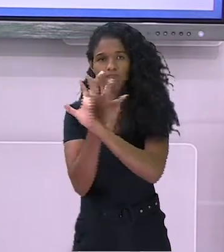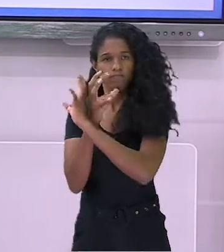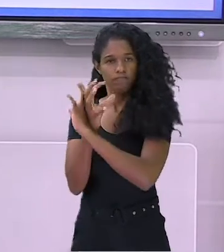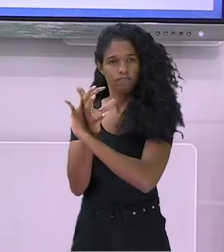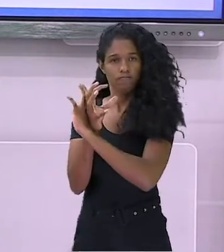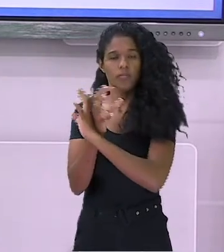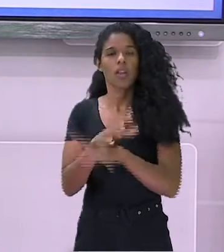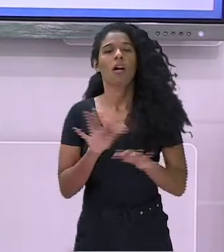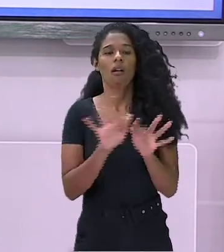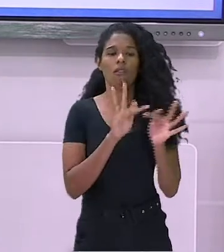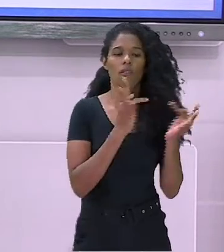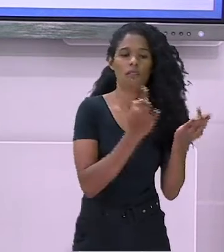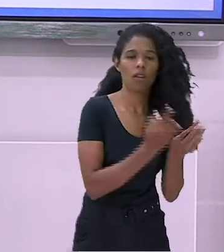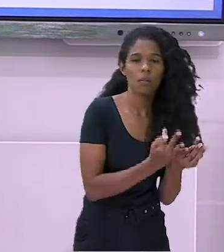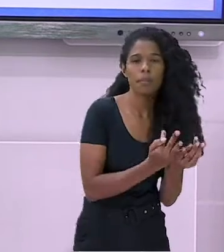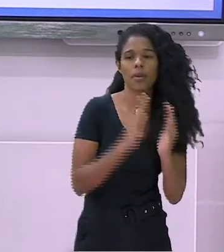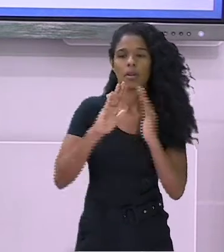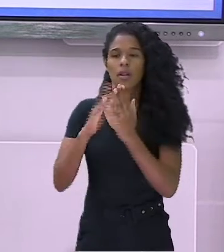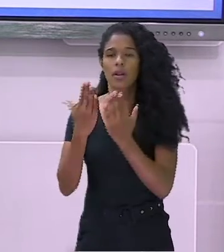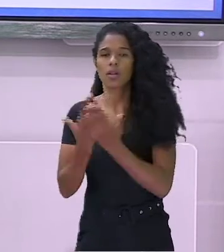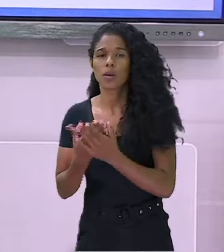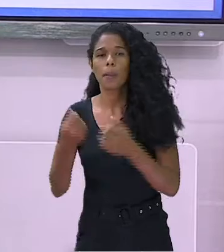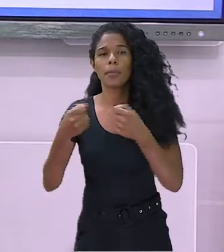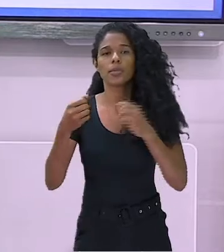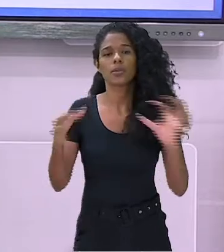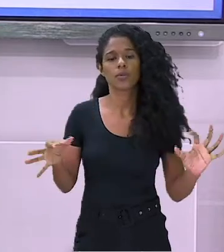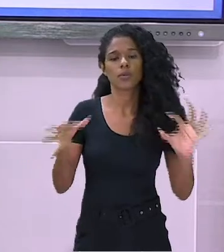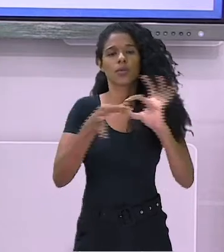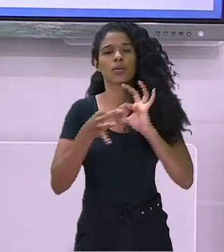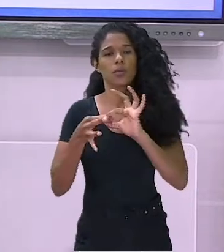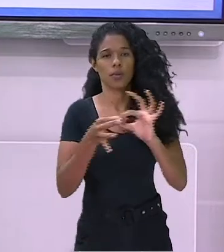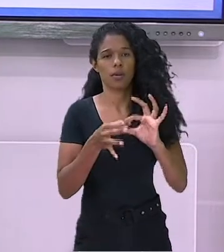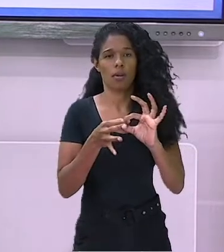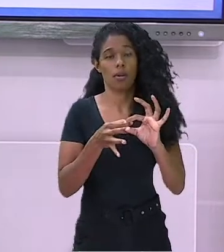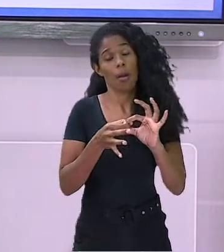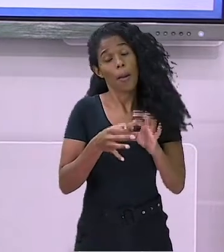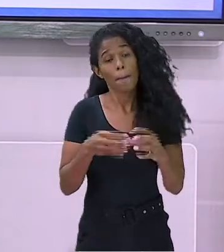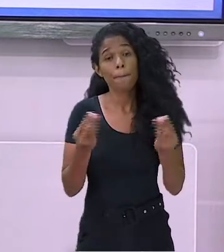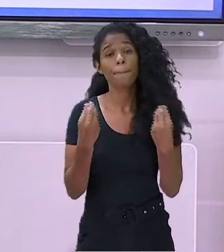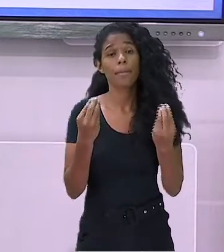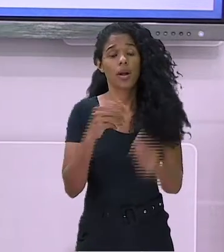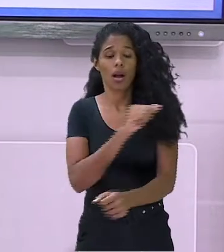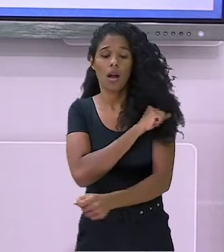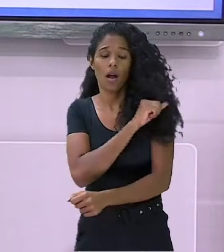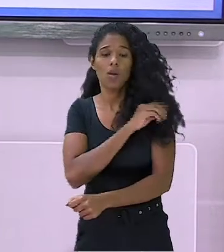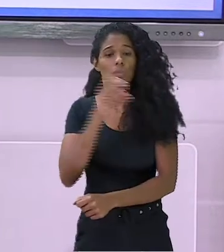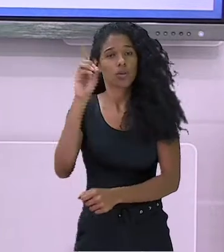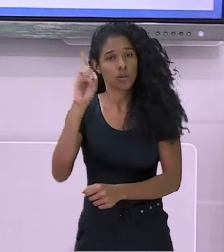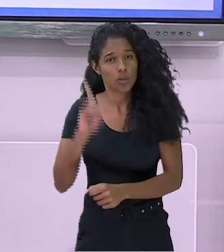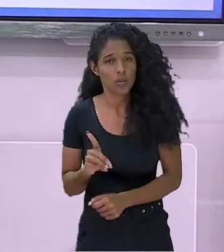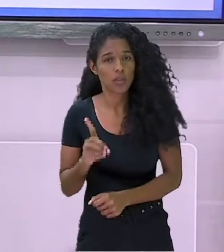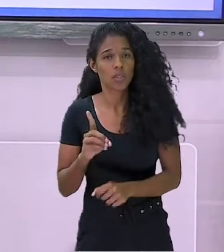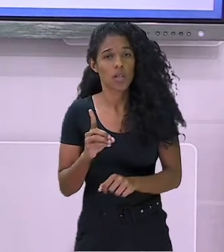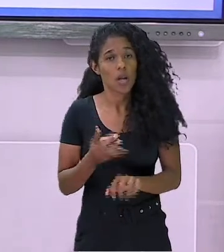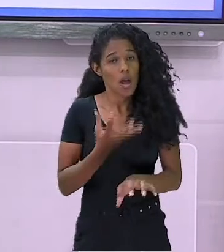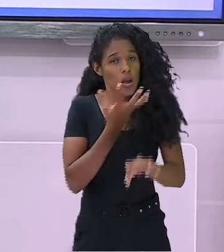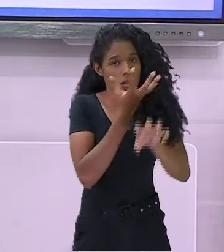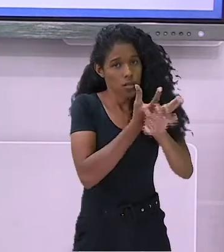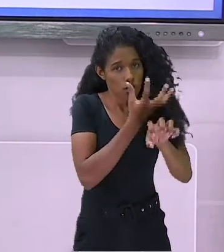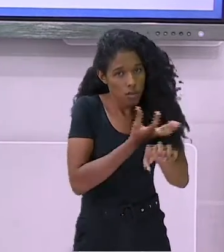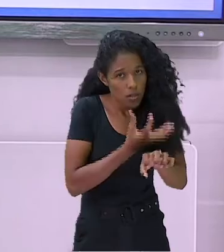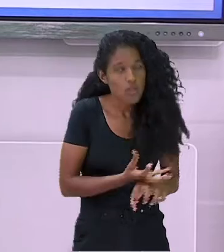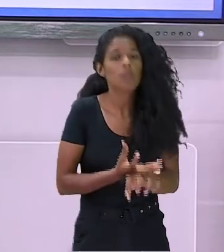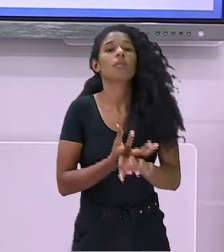deve ser ampliada, permitindo ao aluno com deficiência acessar o currículo escolar. Você deve